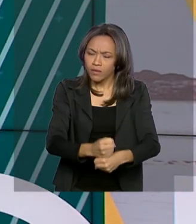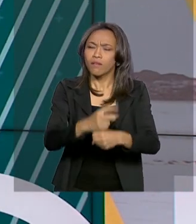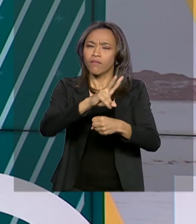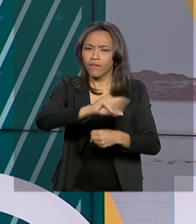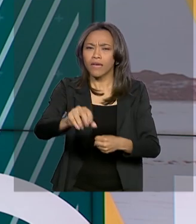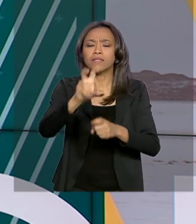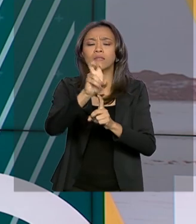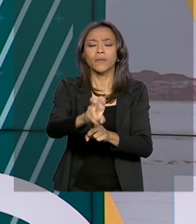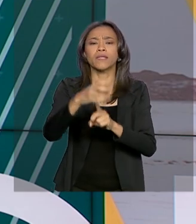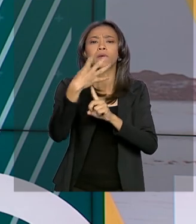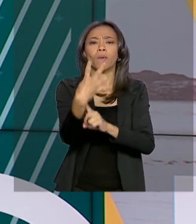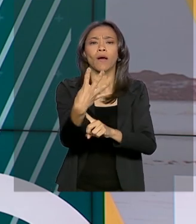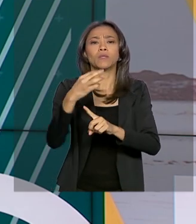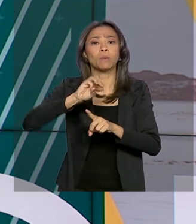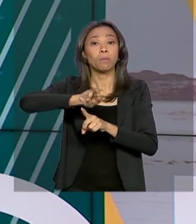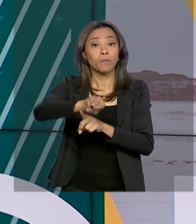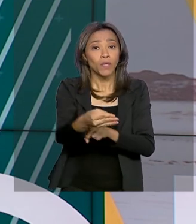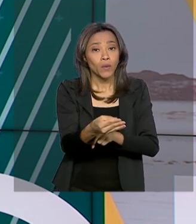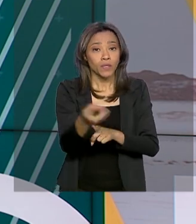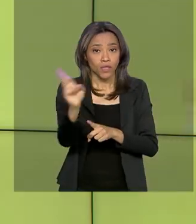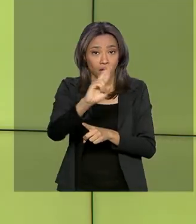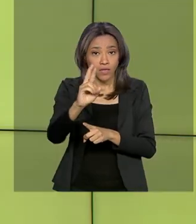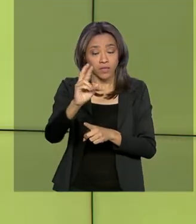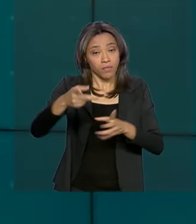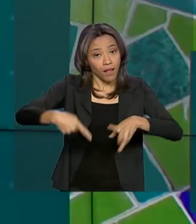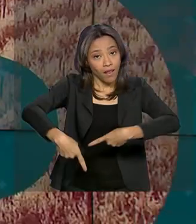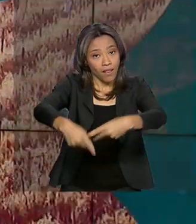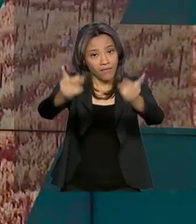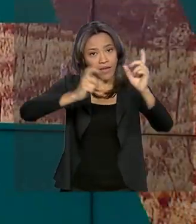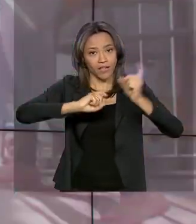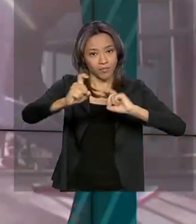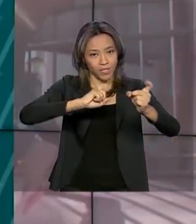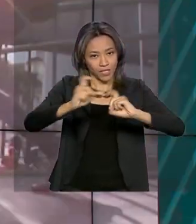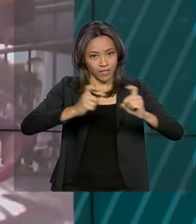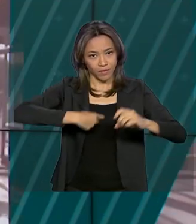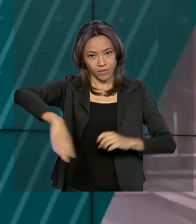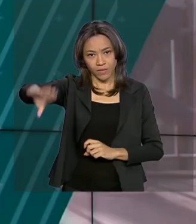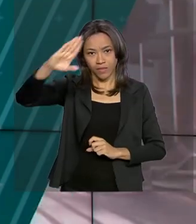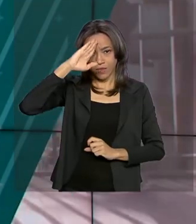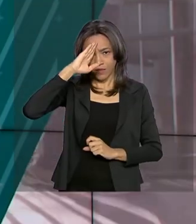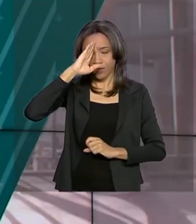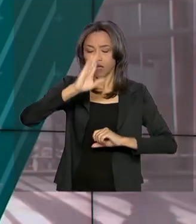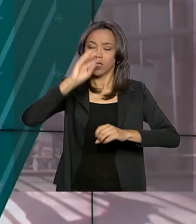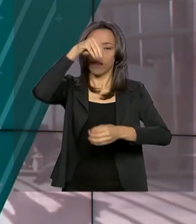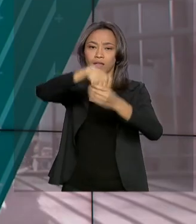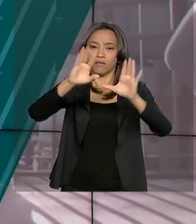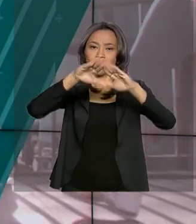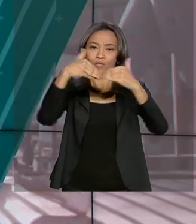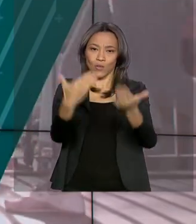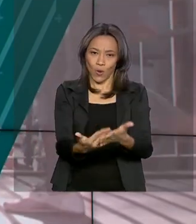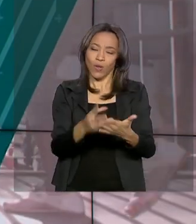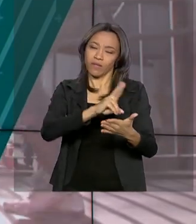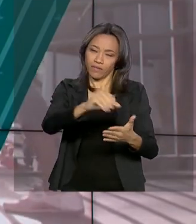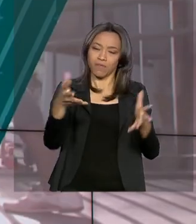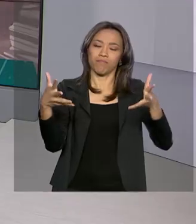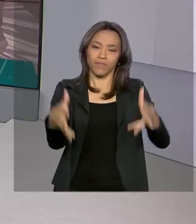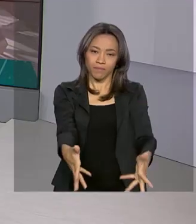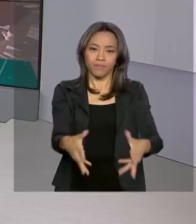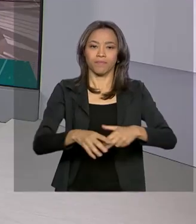milhões de reais para levar a gestão de excelência cívico-militar para as escolas que vão participar do programa.